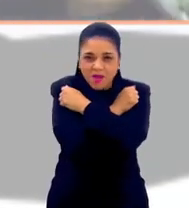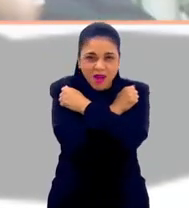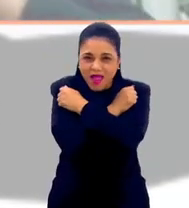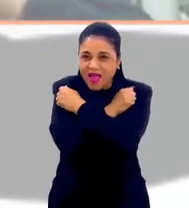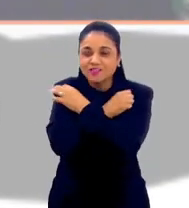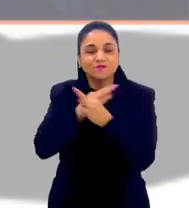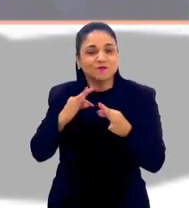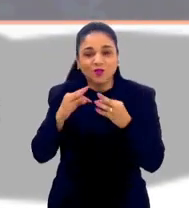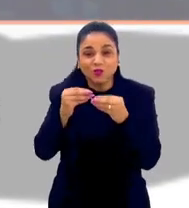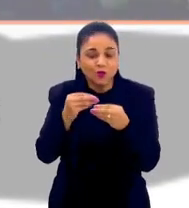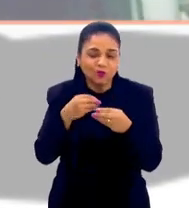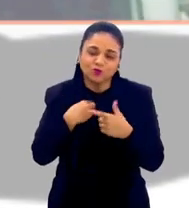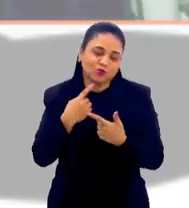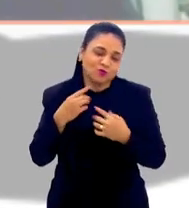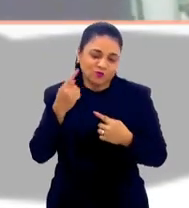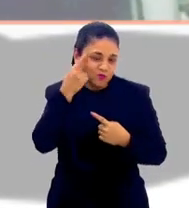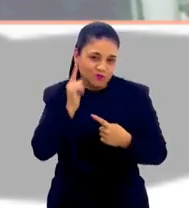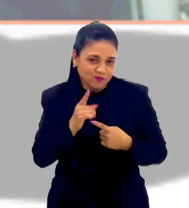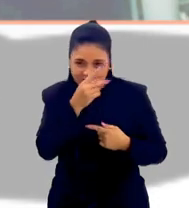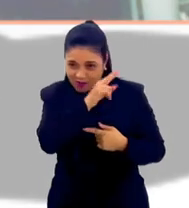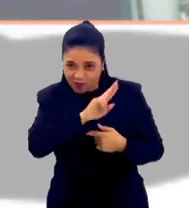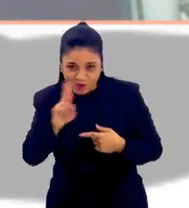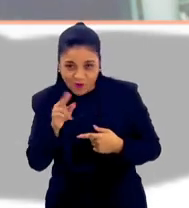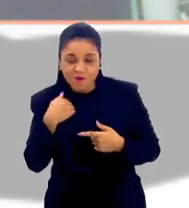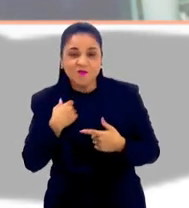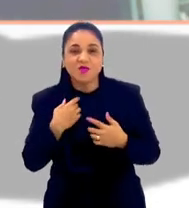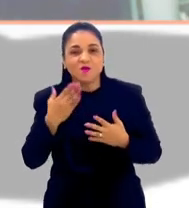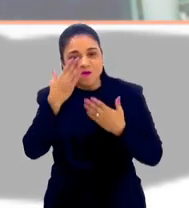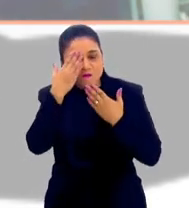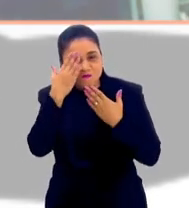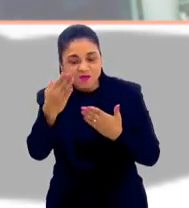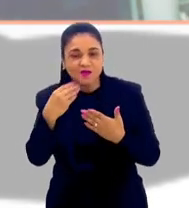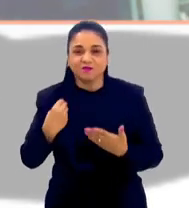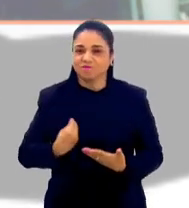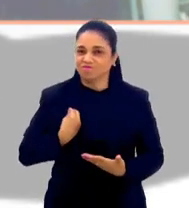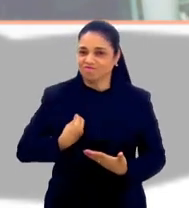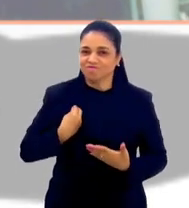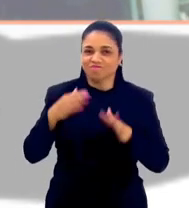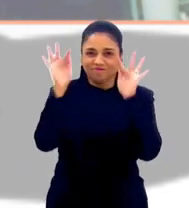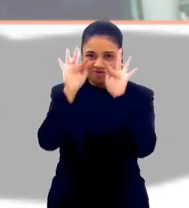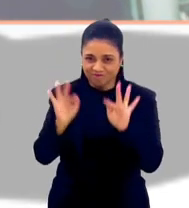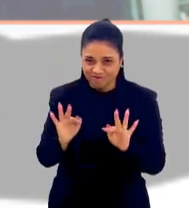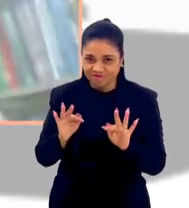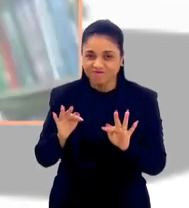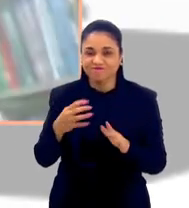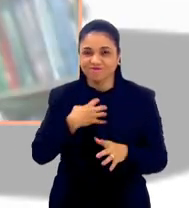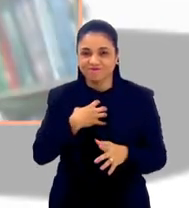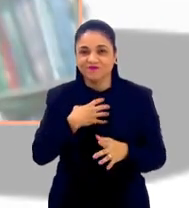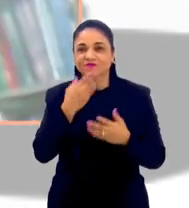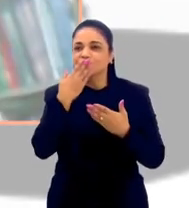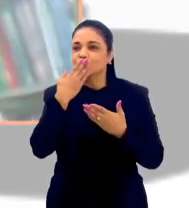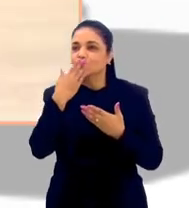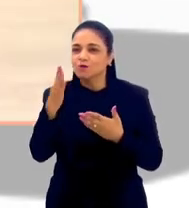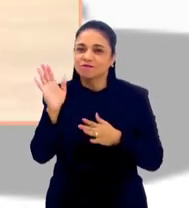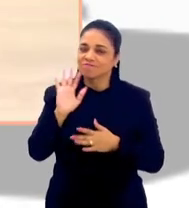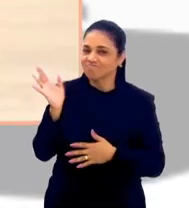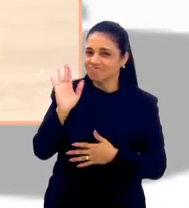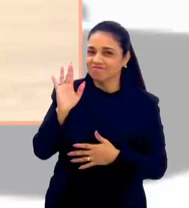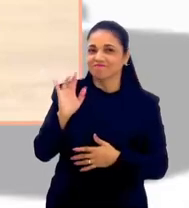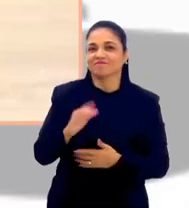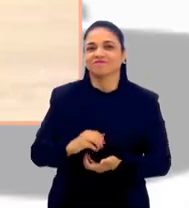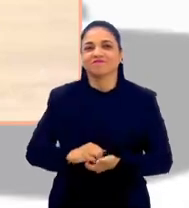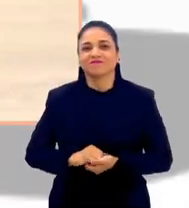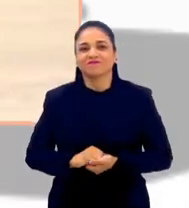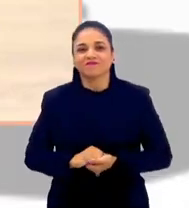para todo mundo, e para quem eu não sei o nome, mas está com a gente, muito obrigada a todos, isso me faz muito feliz. Um beijo, Cristina, até o próximo programa.